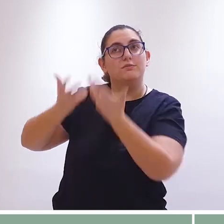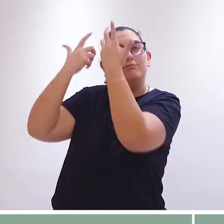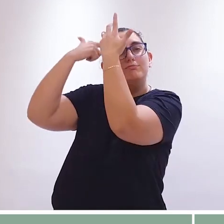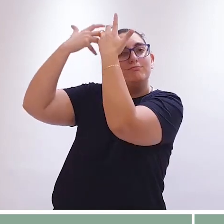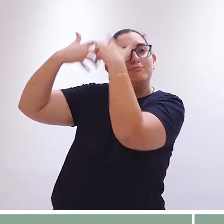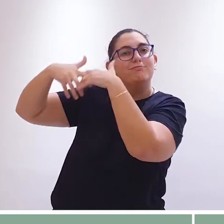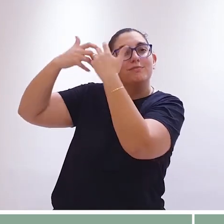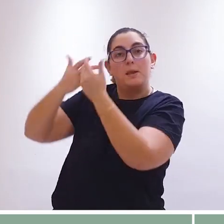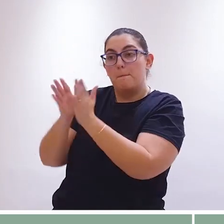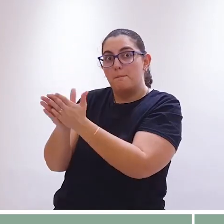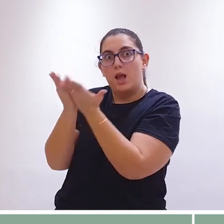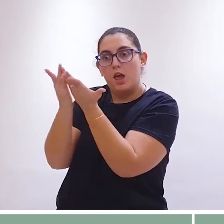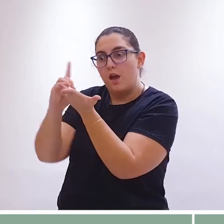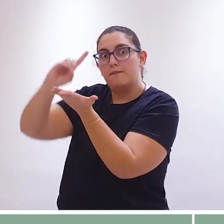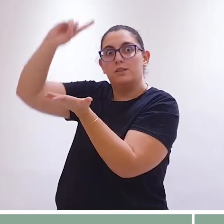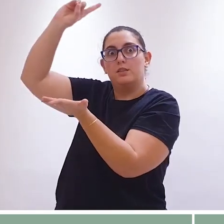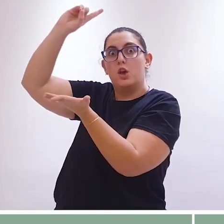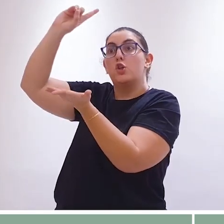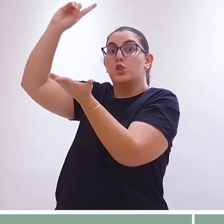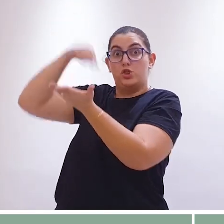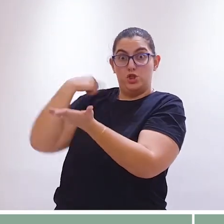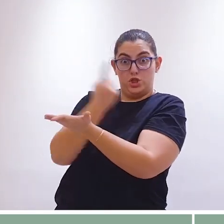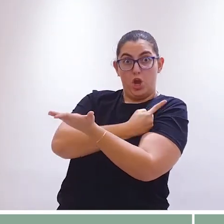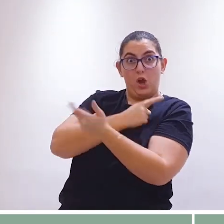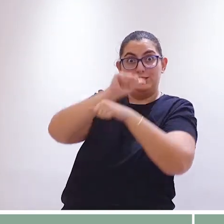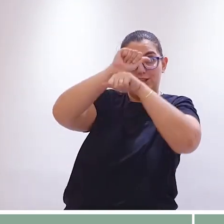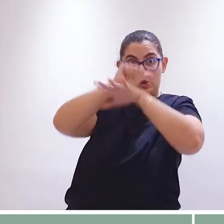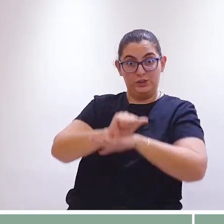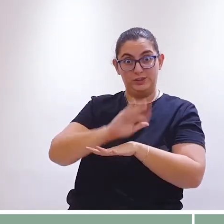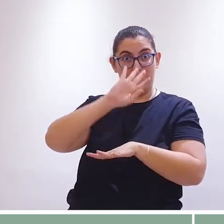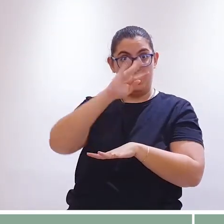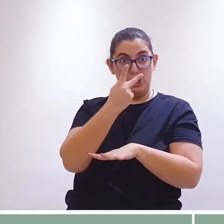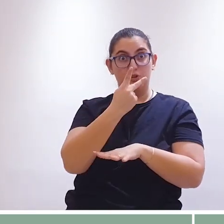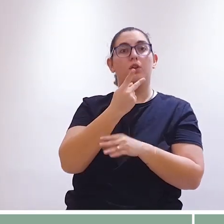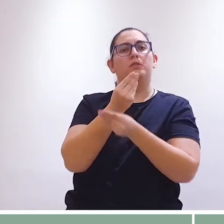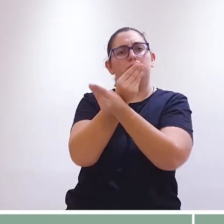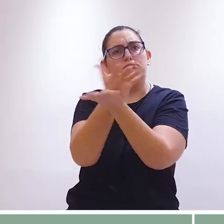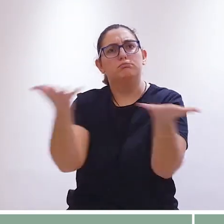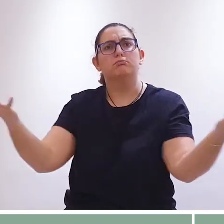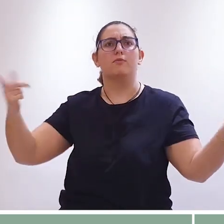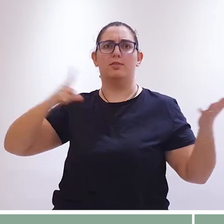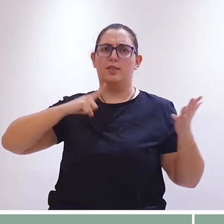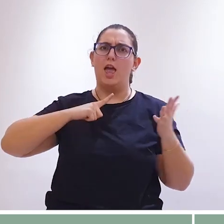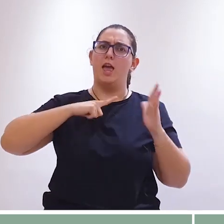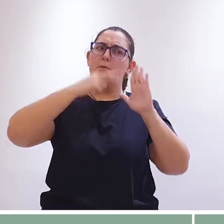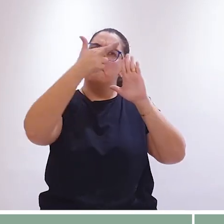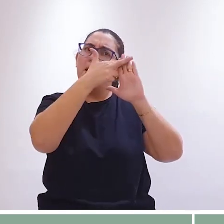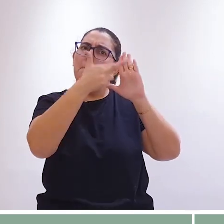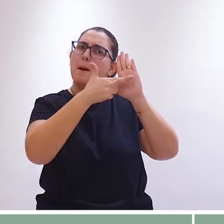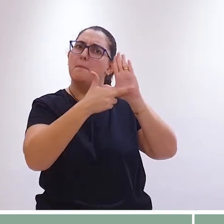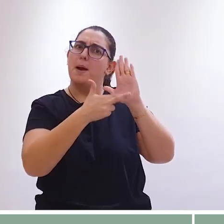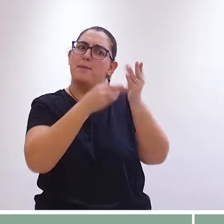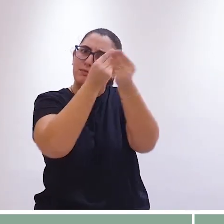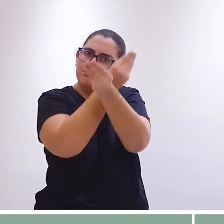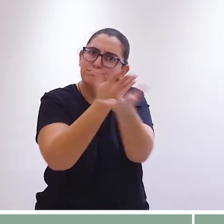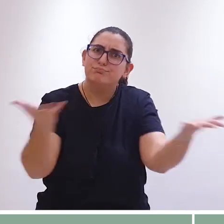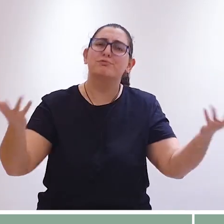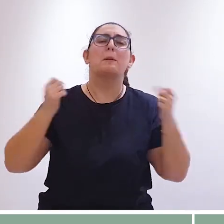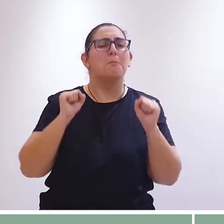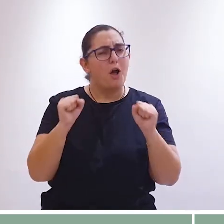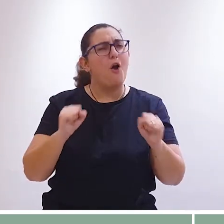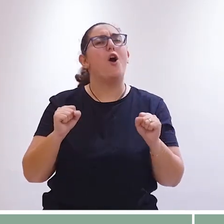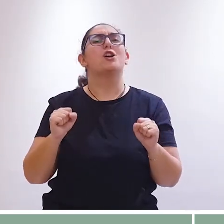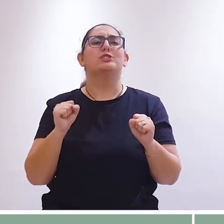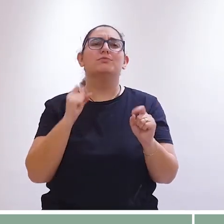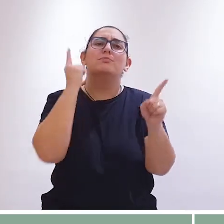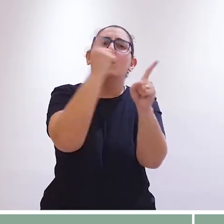a vida pela meditação e reflexão da palavra de Deus. Nossa arquidiocese oferece os roteiros de encontros bíblicos que podem